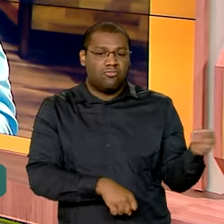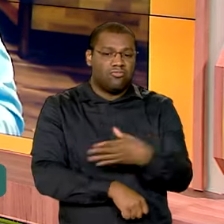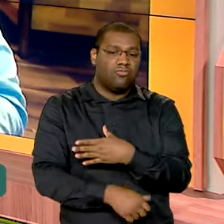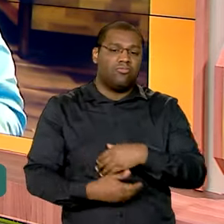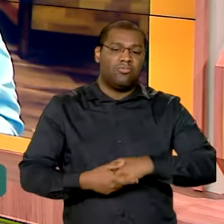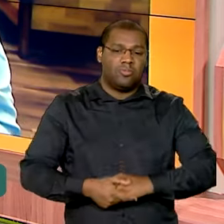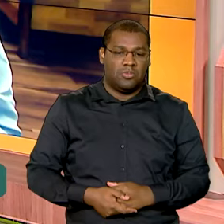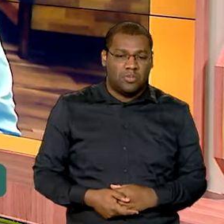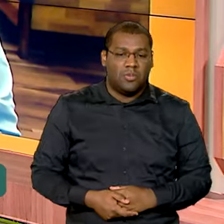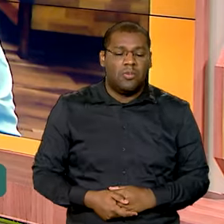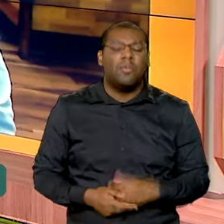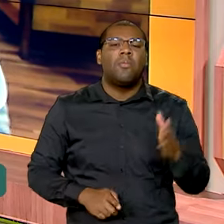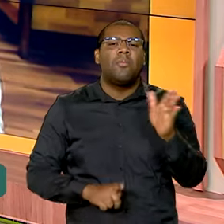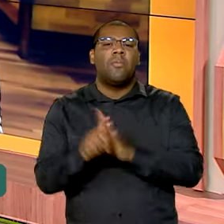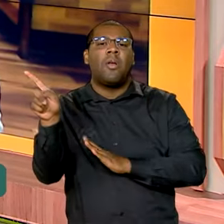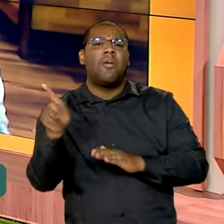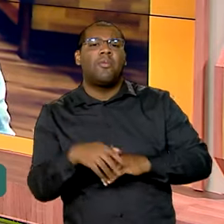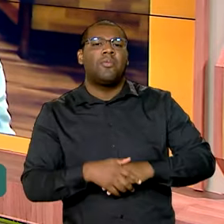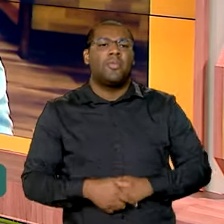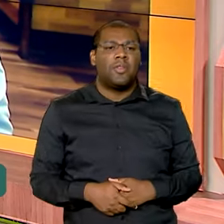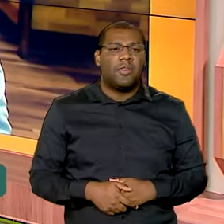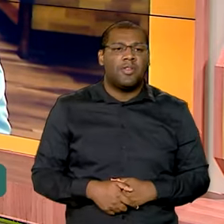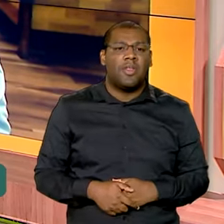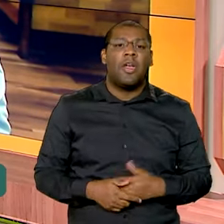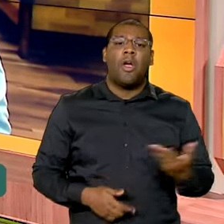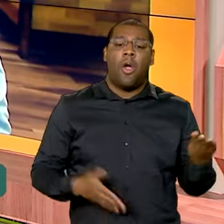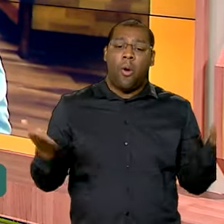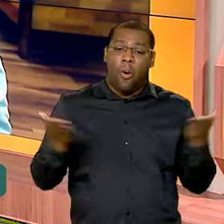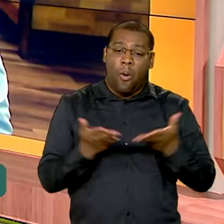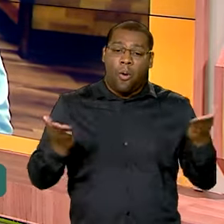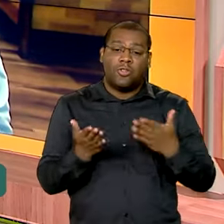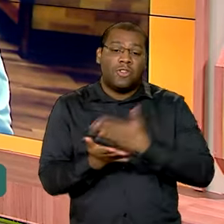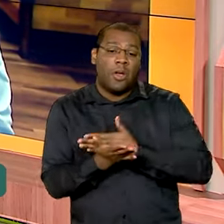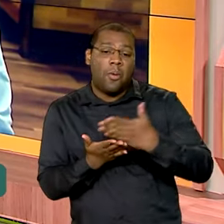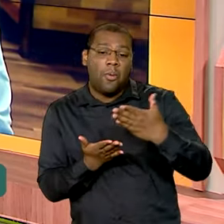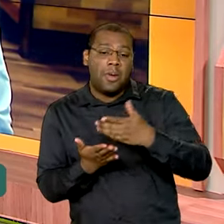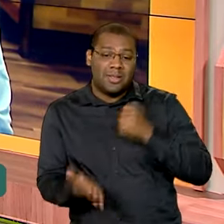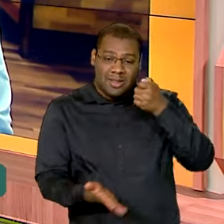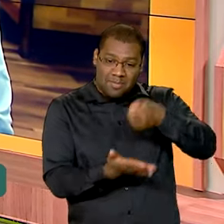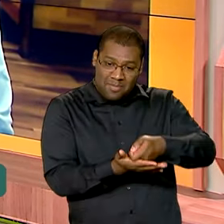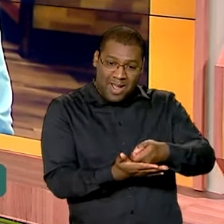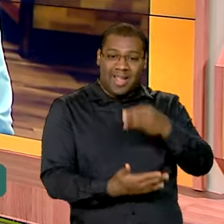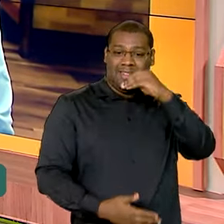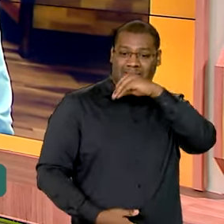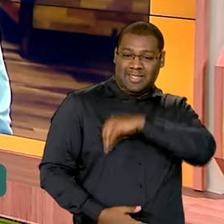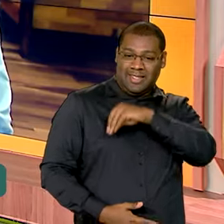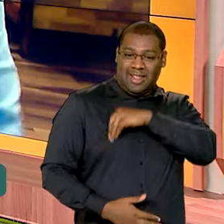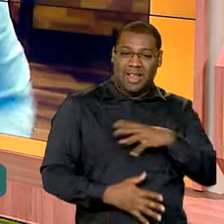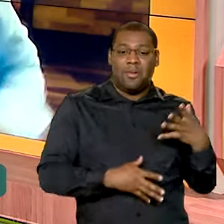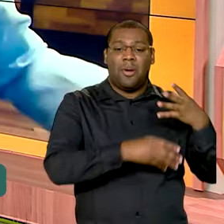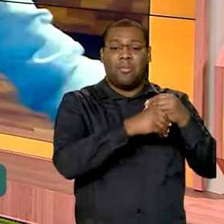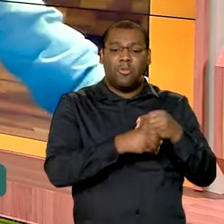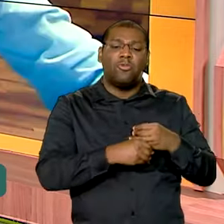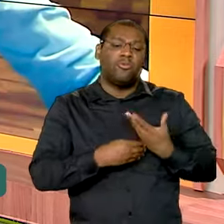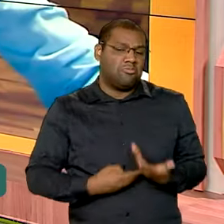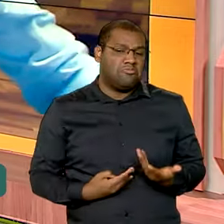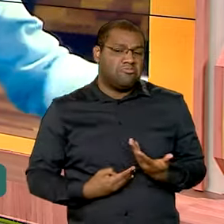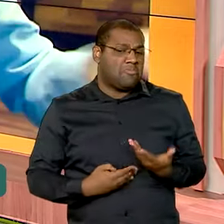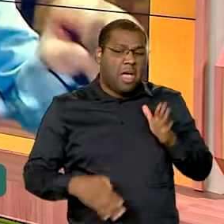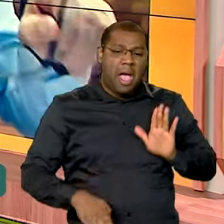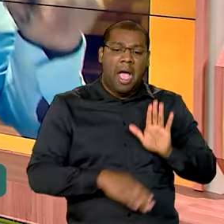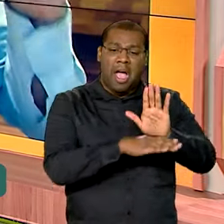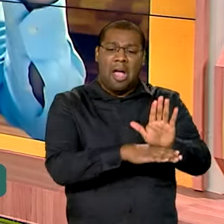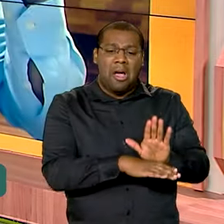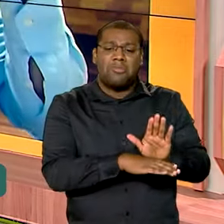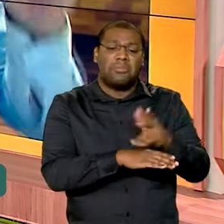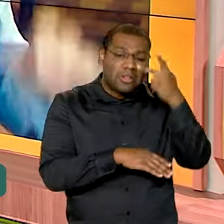pagamento do abono salarial, que vai ser, começa hoje, eu queria saber alguns detalhes. Quantas pessoas devem ser beneficiadas aí por essa